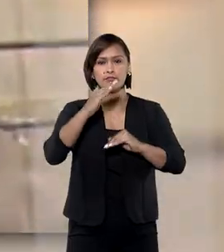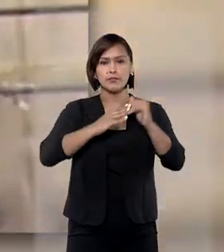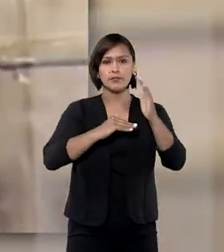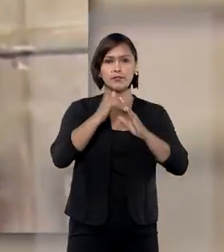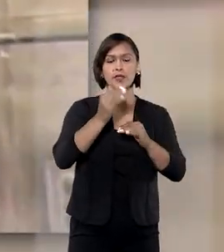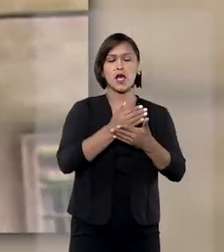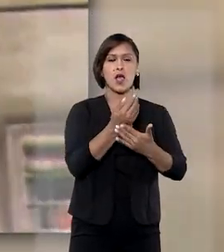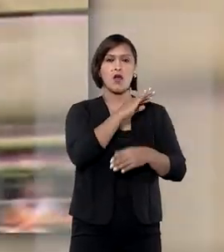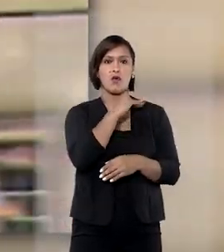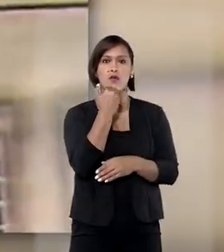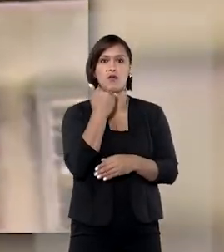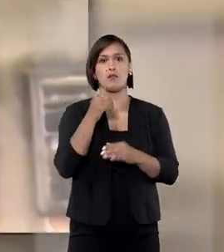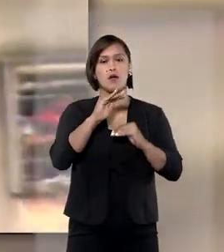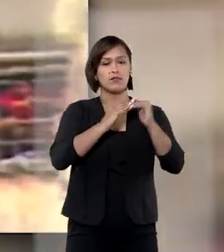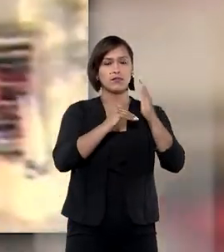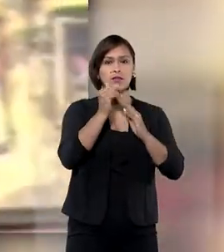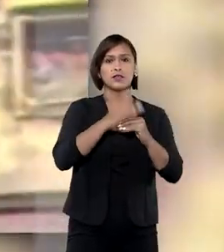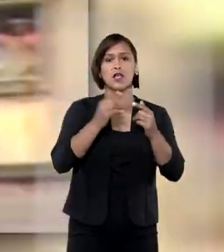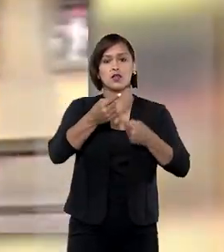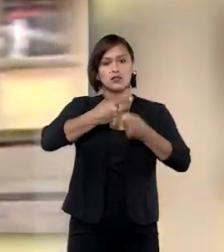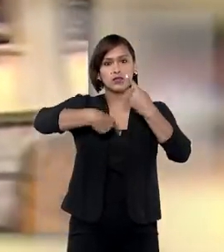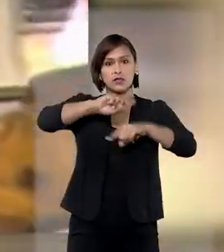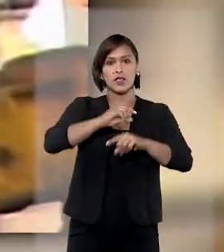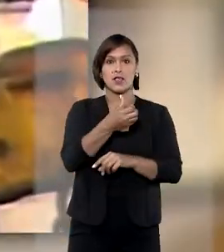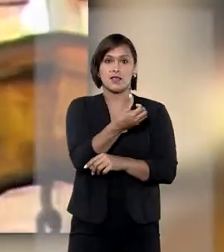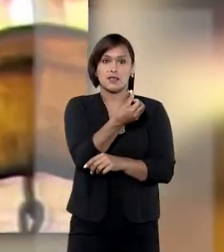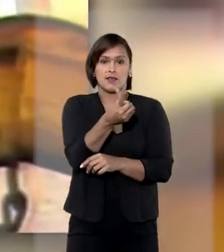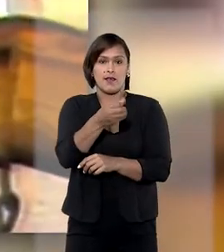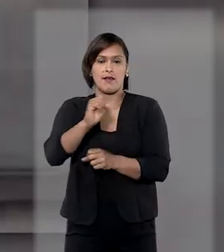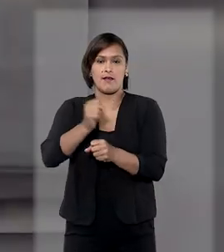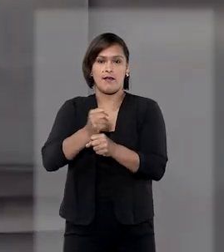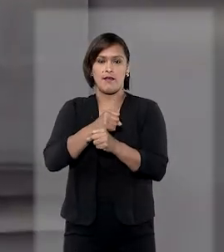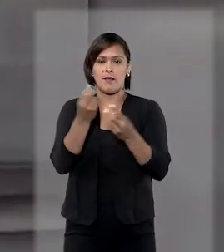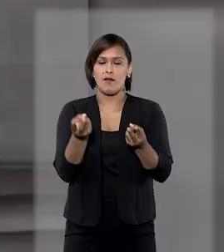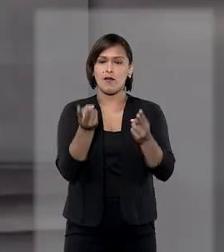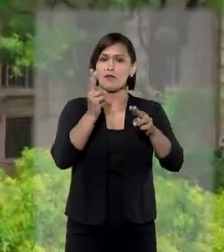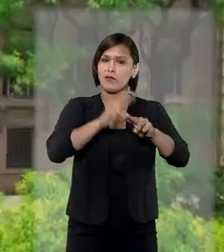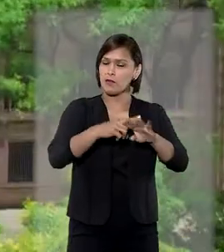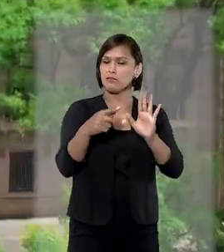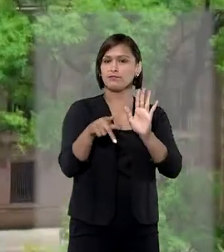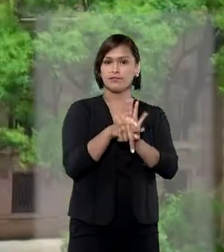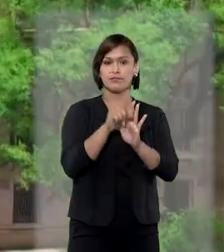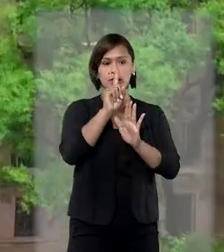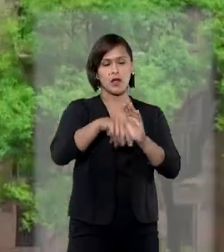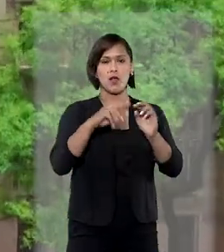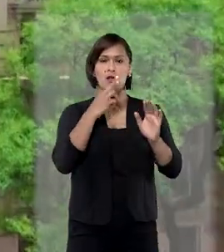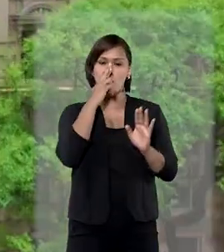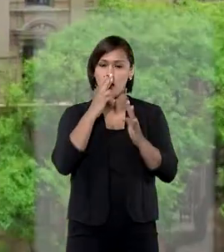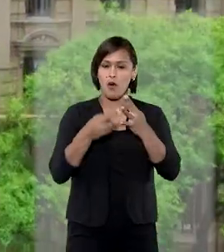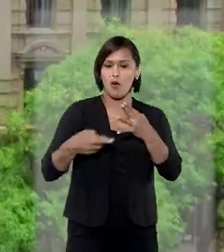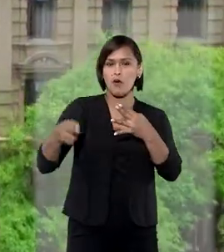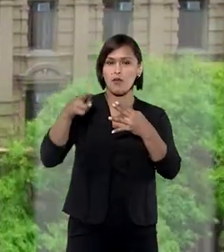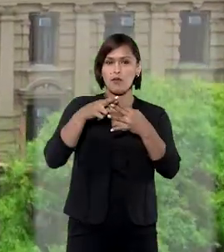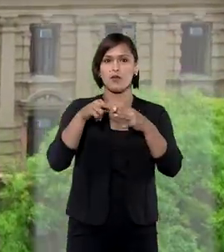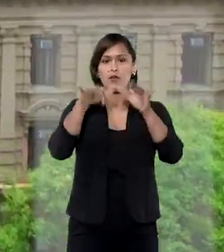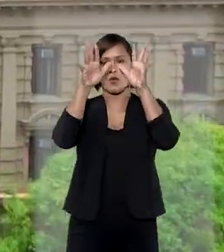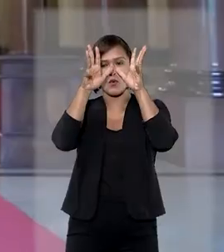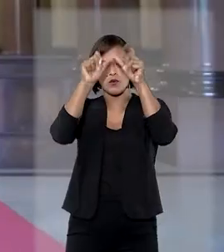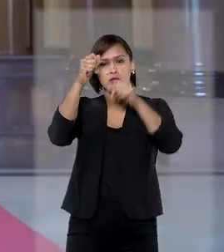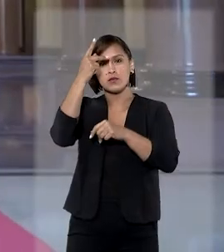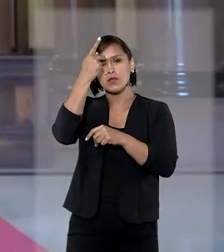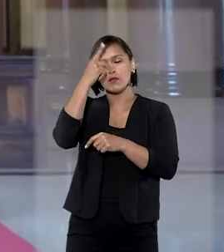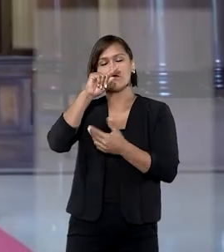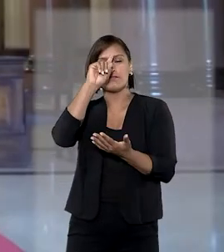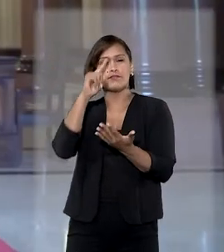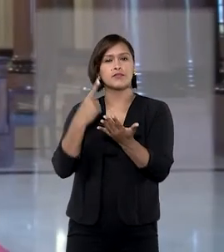homicídios qualificados, com penas que superam 600 anos de reclusão. Após recurso, o Tribunal de Justiça de São